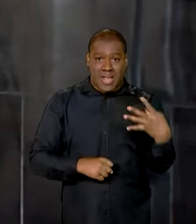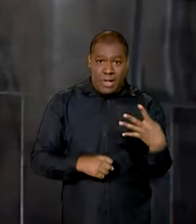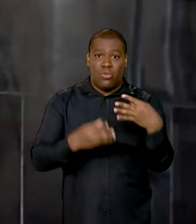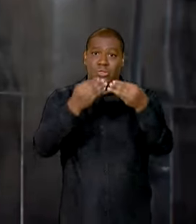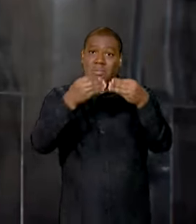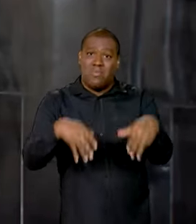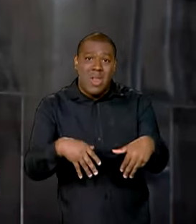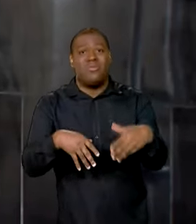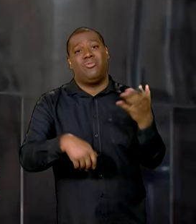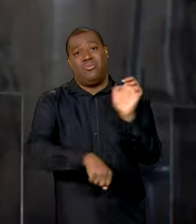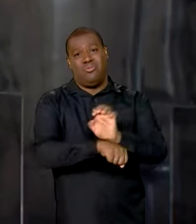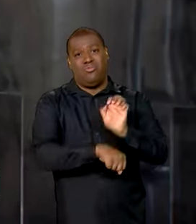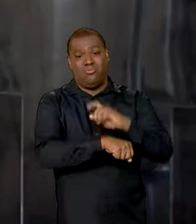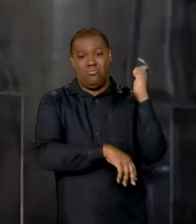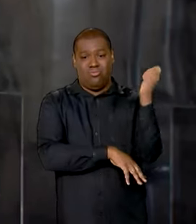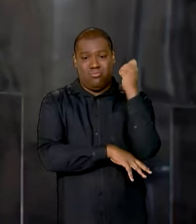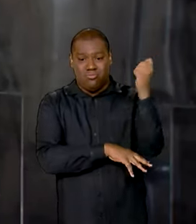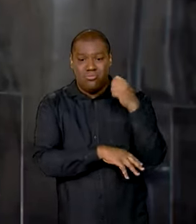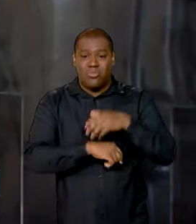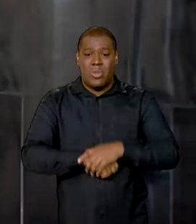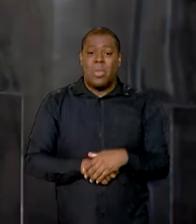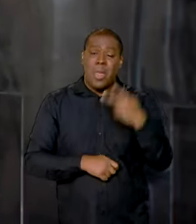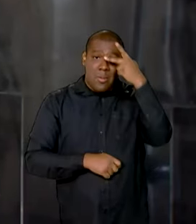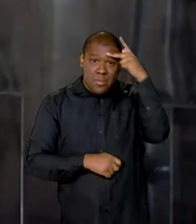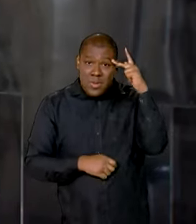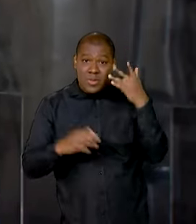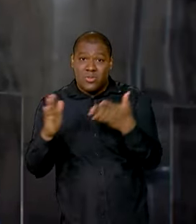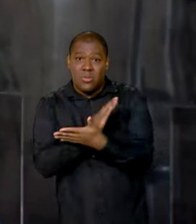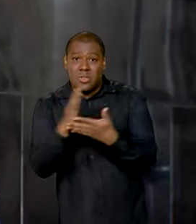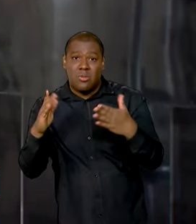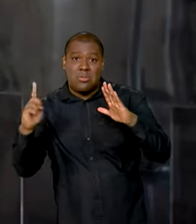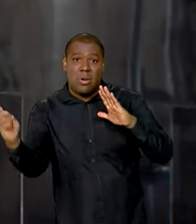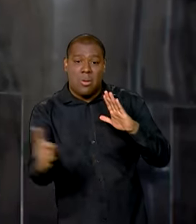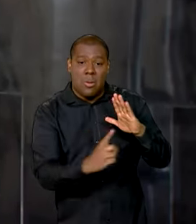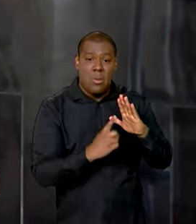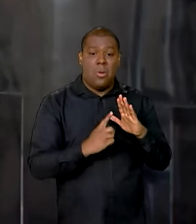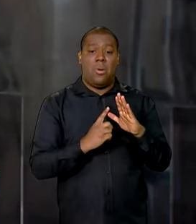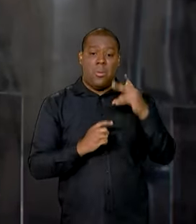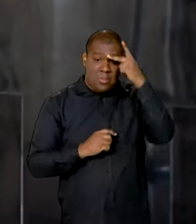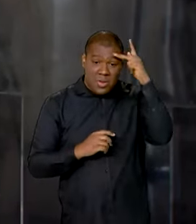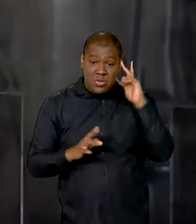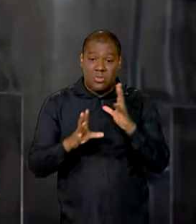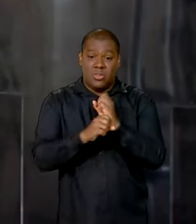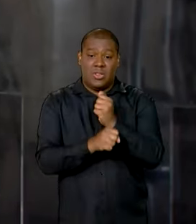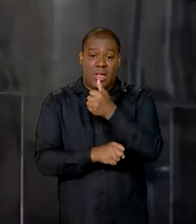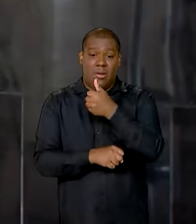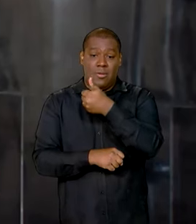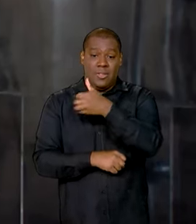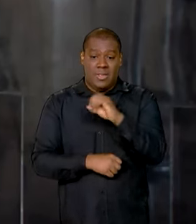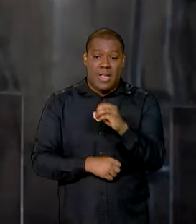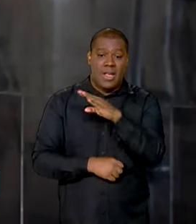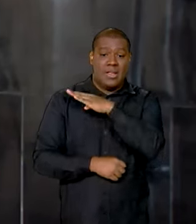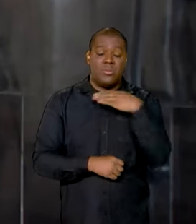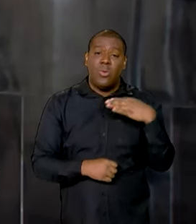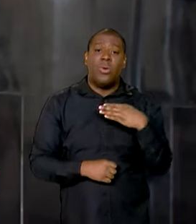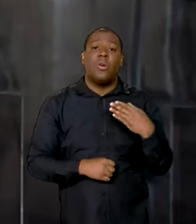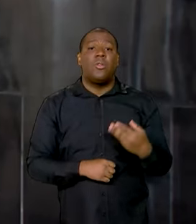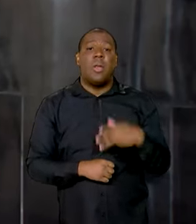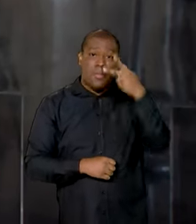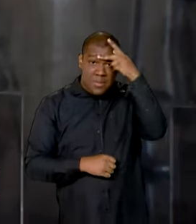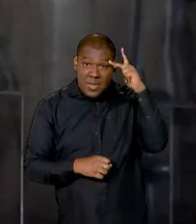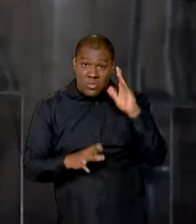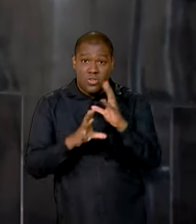cerca de mil pessoas estão em abrigos, 10 pessoas morreram, são 3.400 desalojadas,